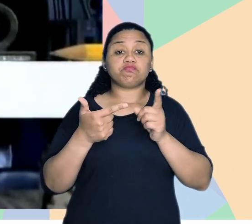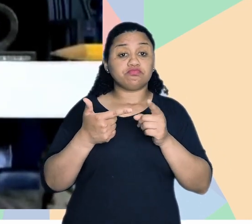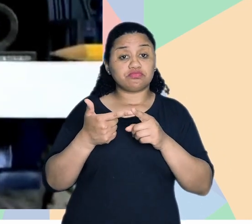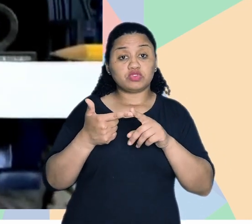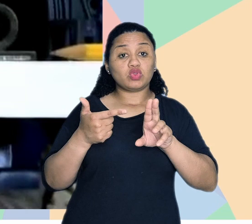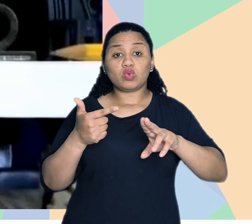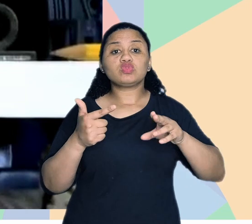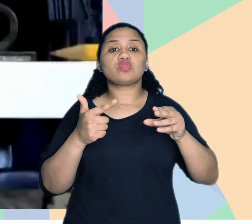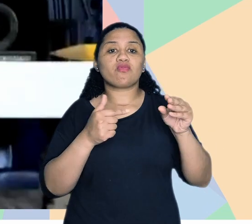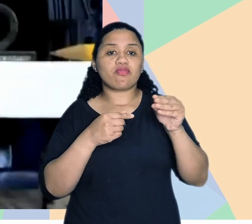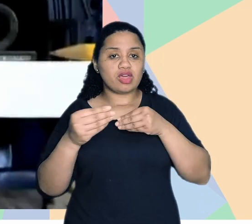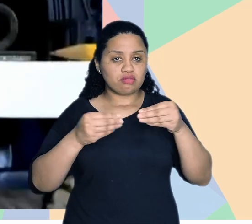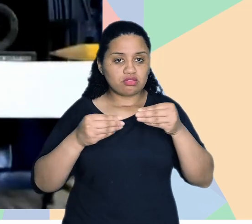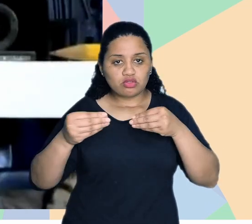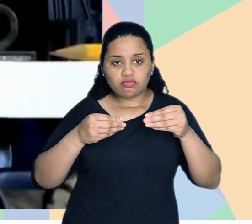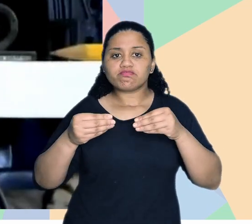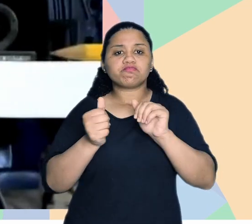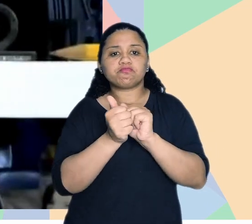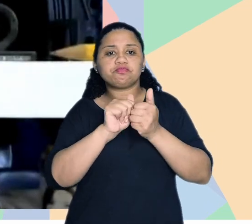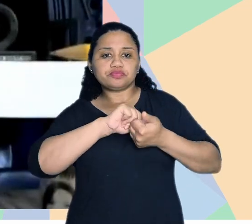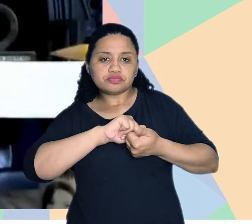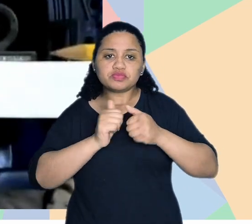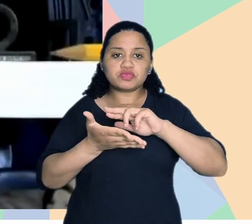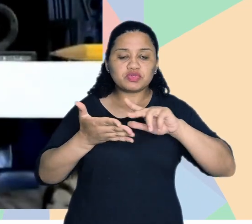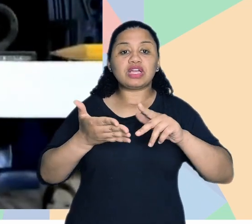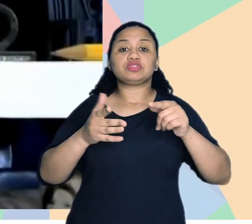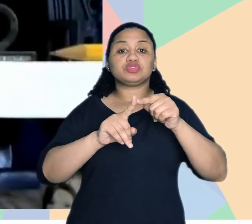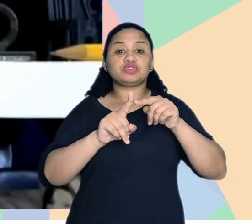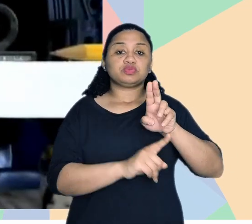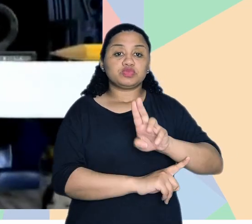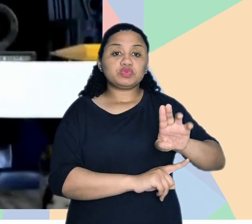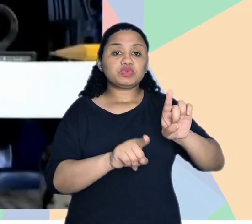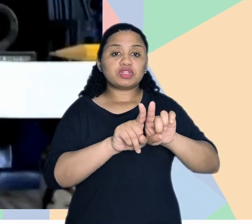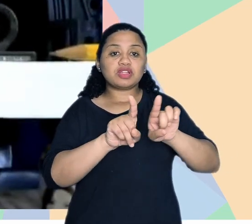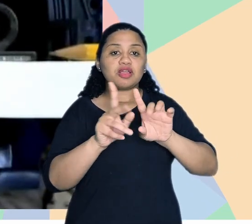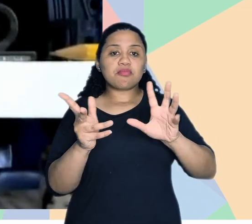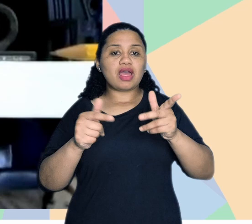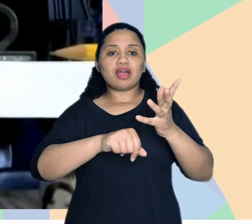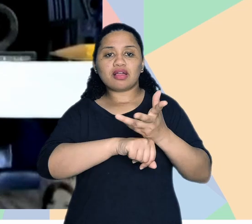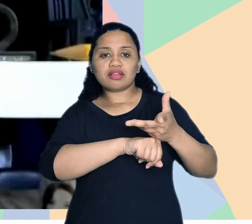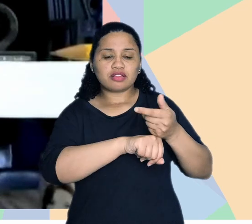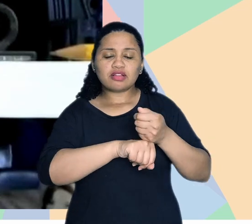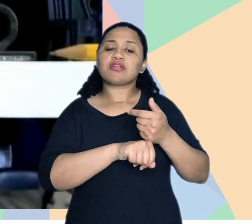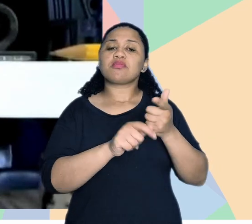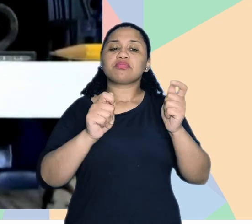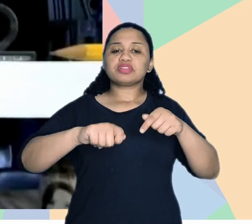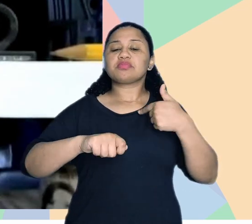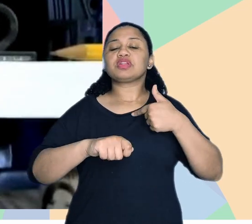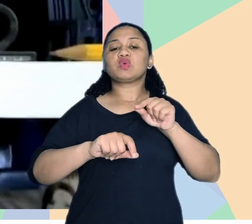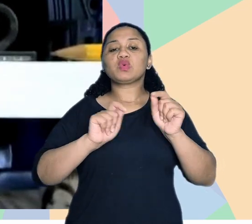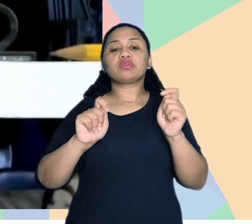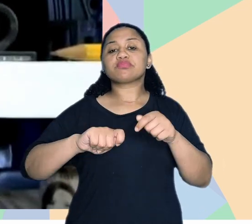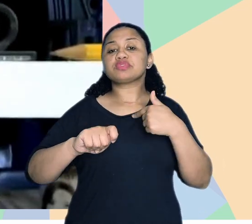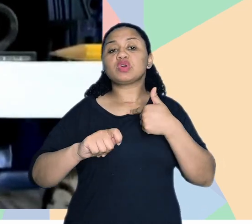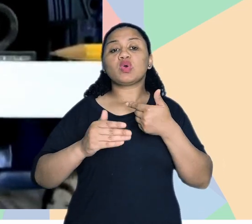princípio é o uso flexível, né? Então, adaptação aos diferentes usos e habilidades, possibilitando a facilidade